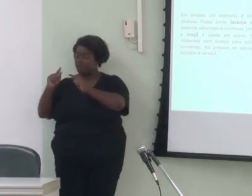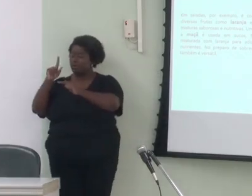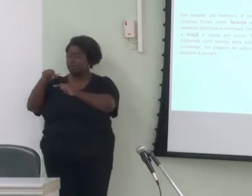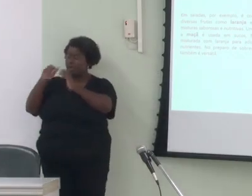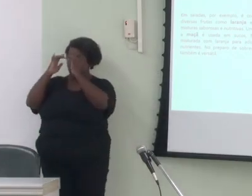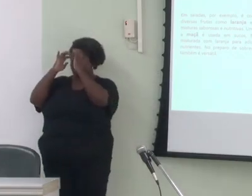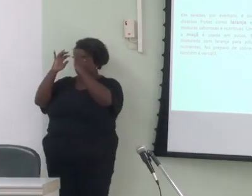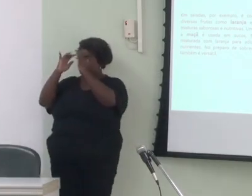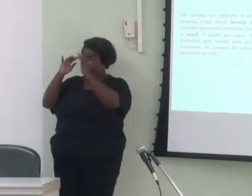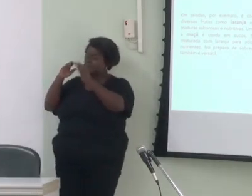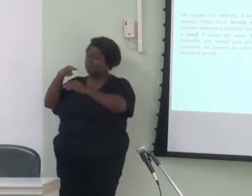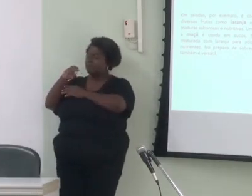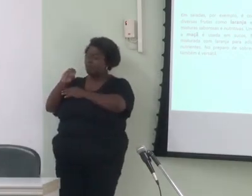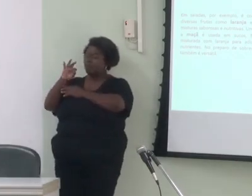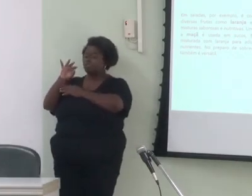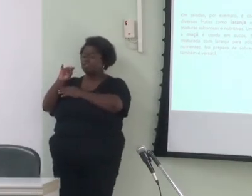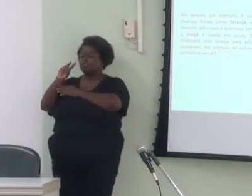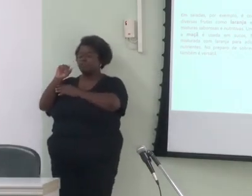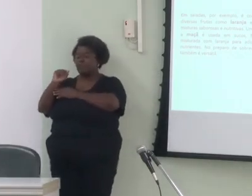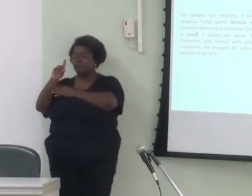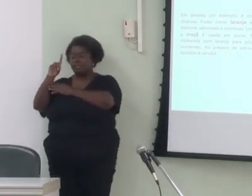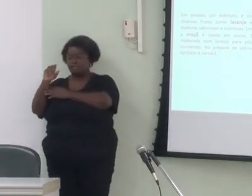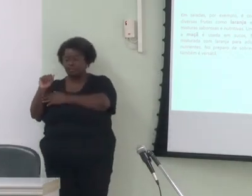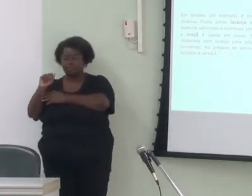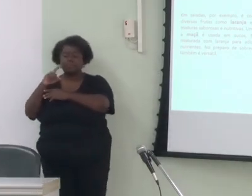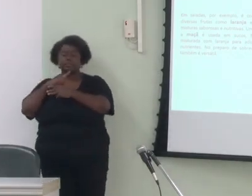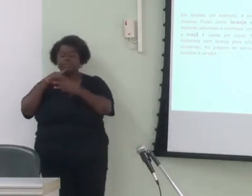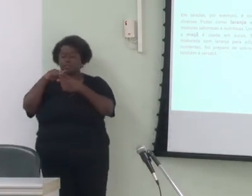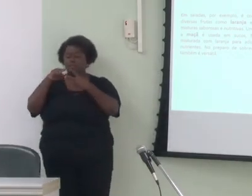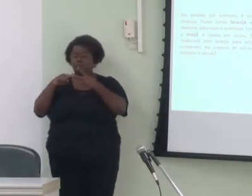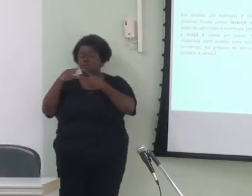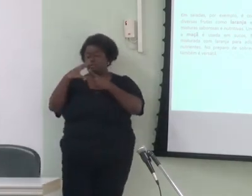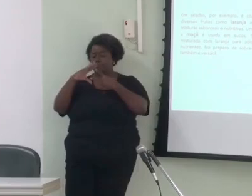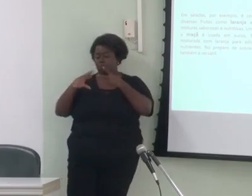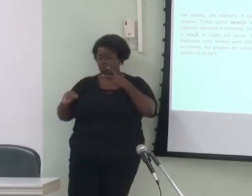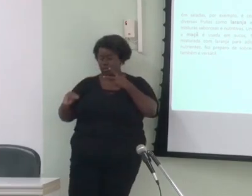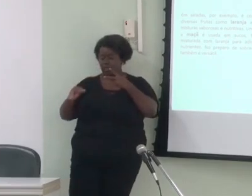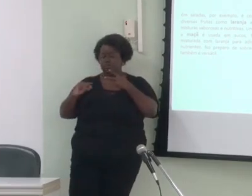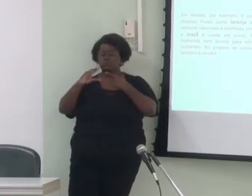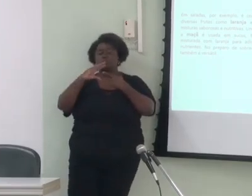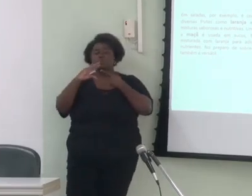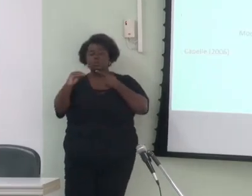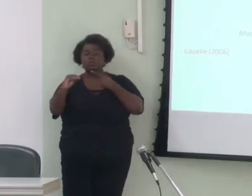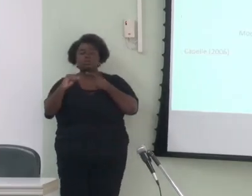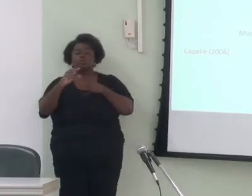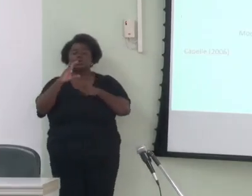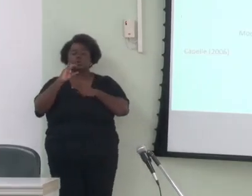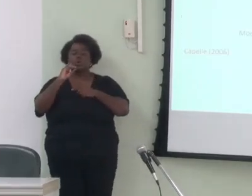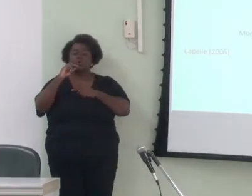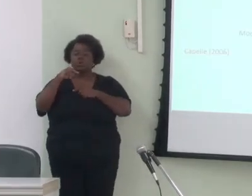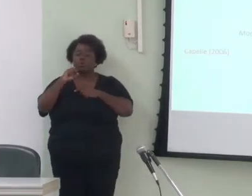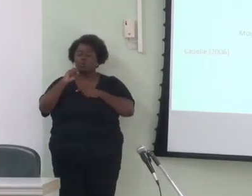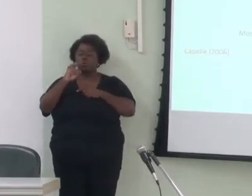e aqui eu destaco dois modelos o modelo da aloconstrução e o modelo da paradigmatização